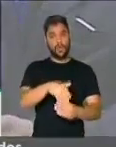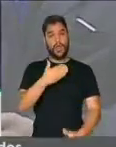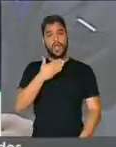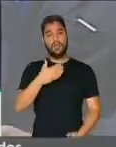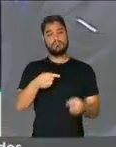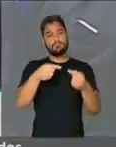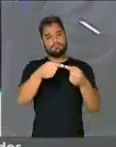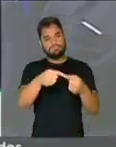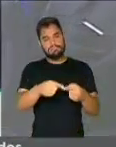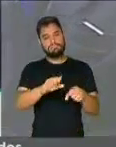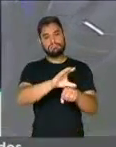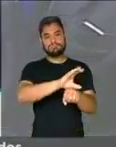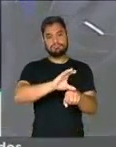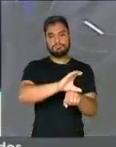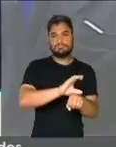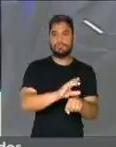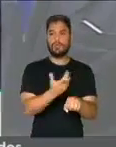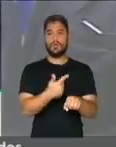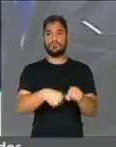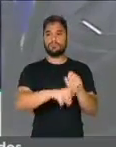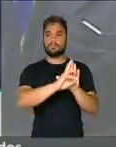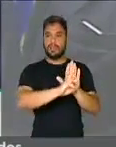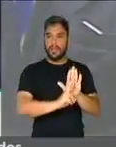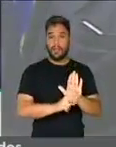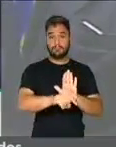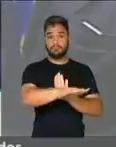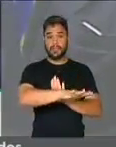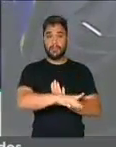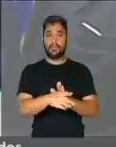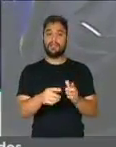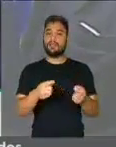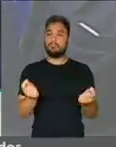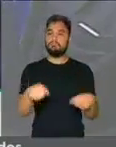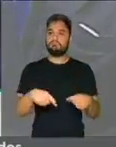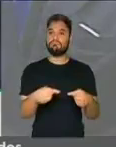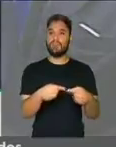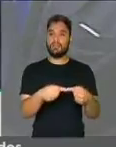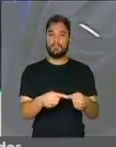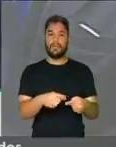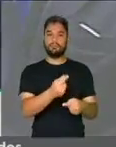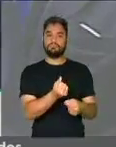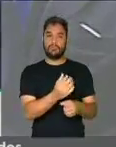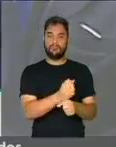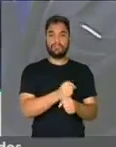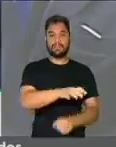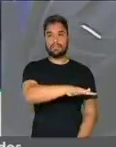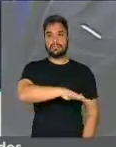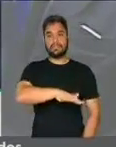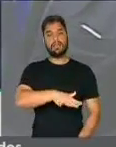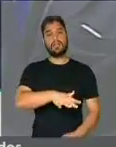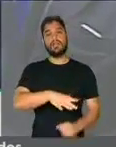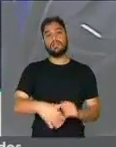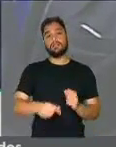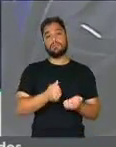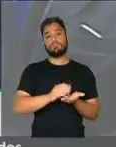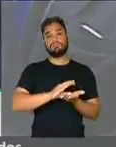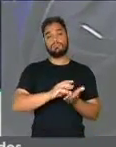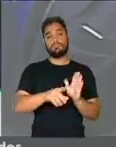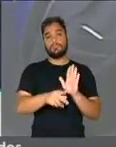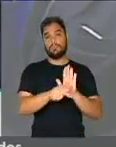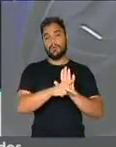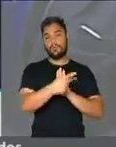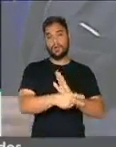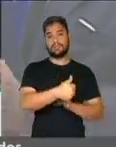juridicidade da boa técnica e pela adequação orçamentária e financeira da emenda 19, no mérito